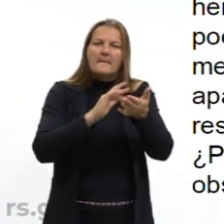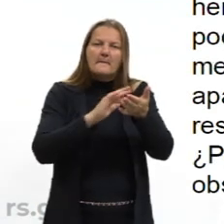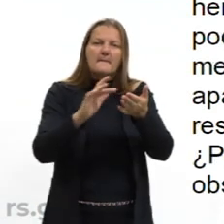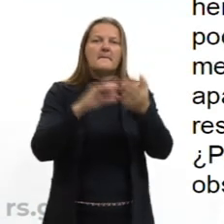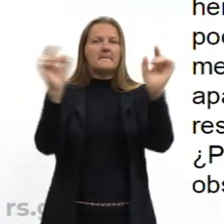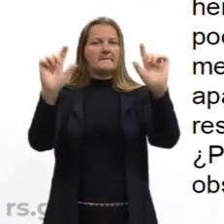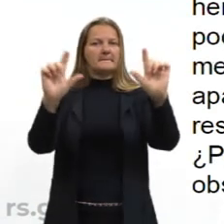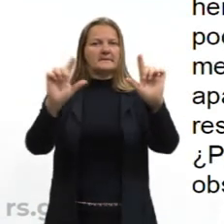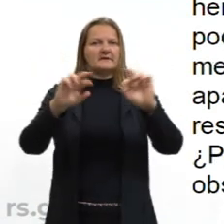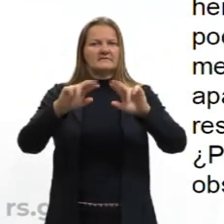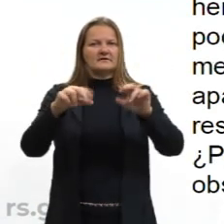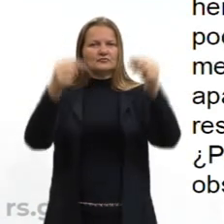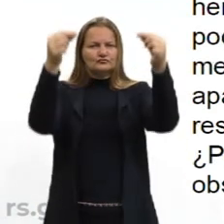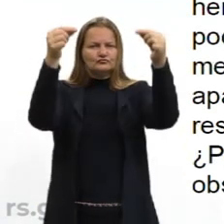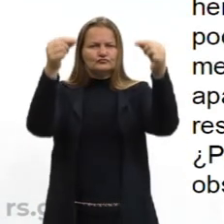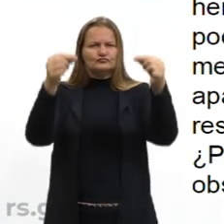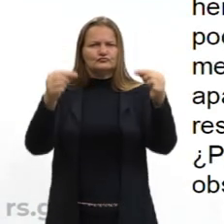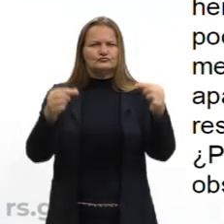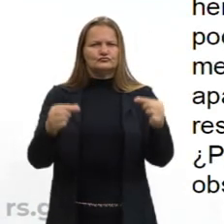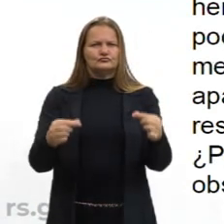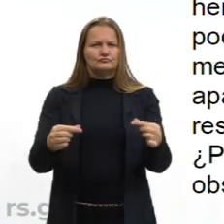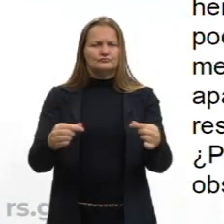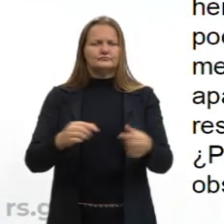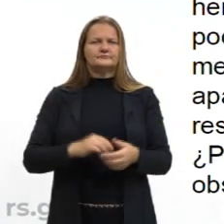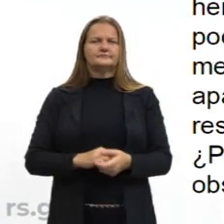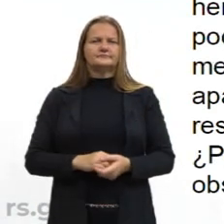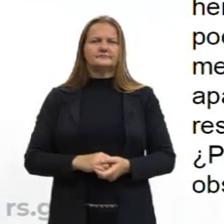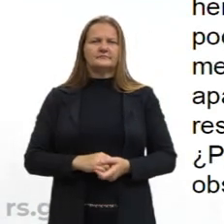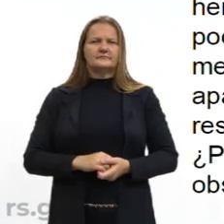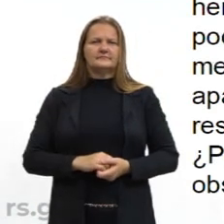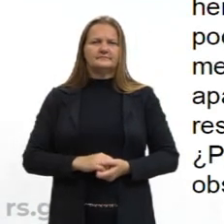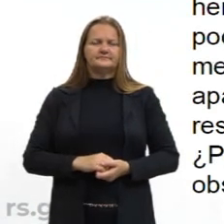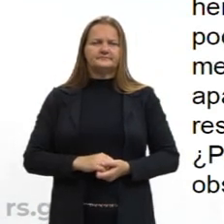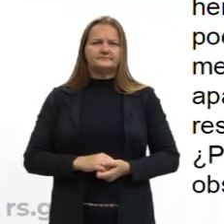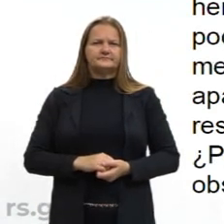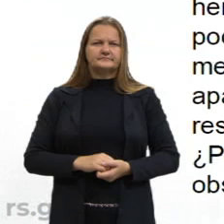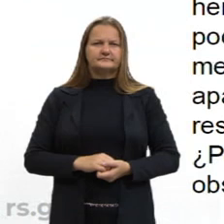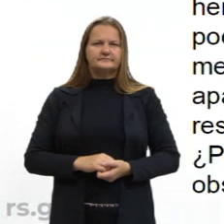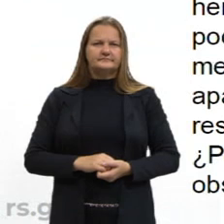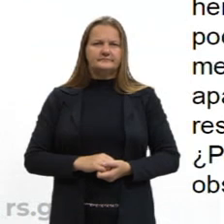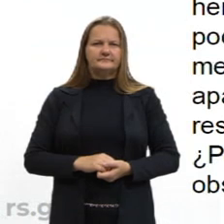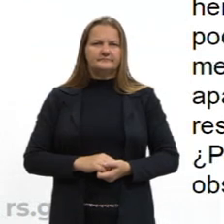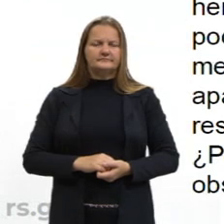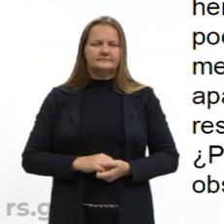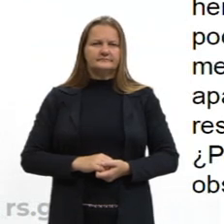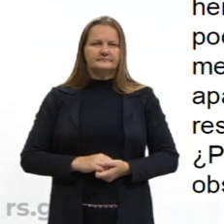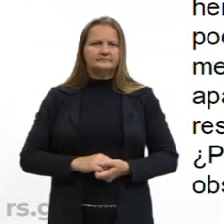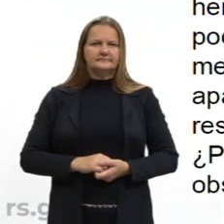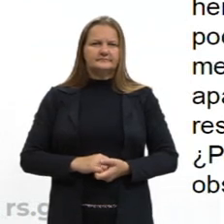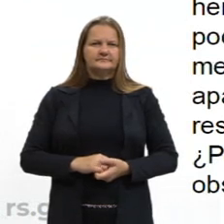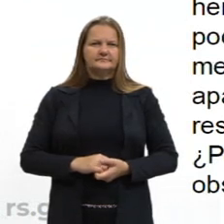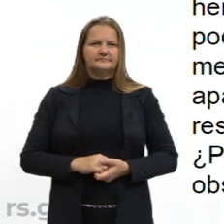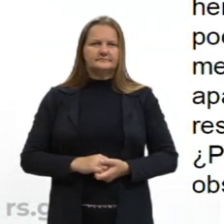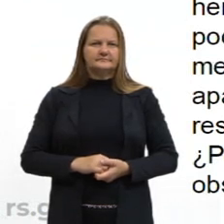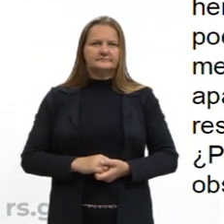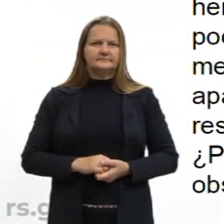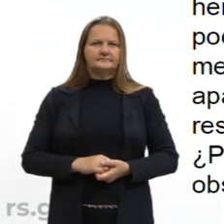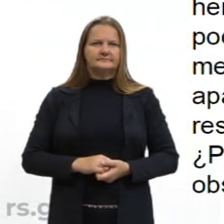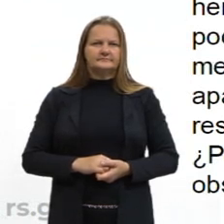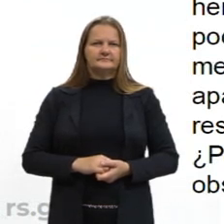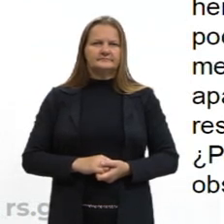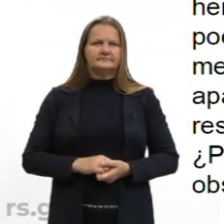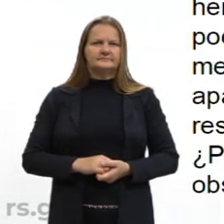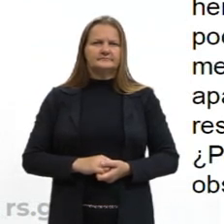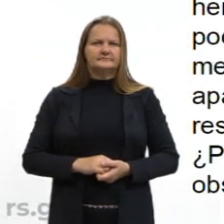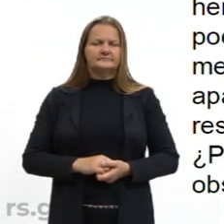Televisão de tela plana? Ordenadores, teléfonos móveis, GPS, MacMens,